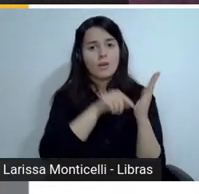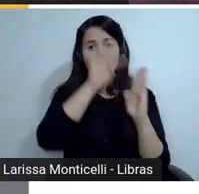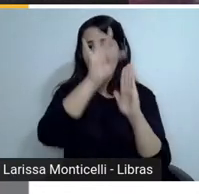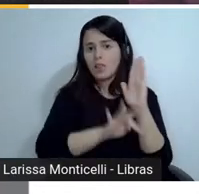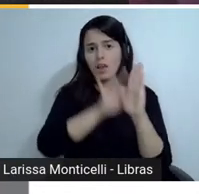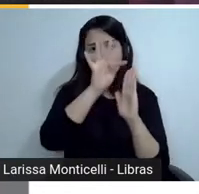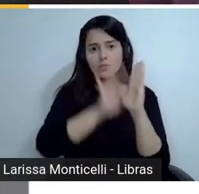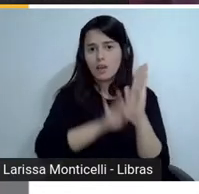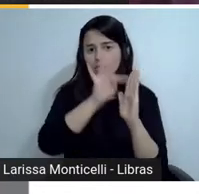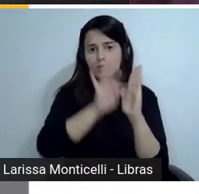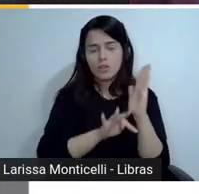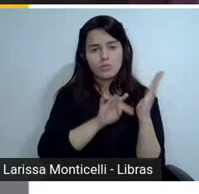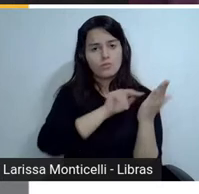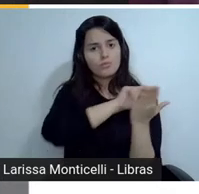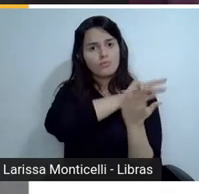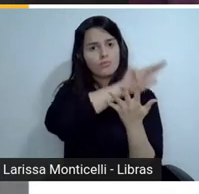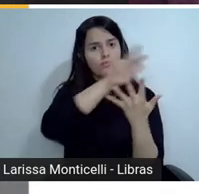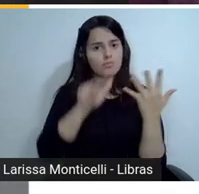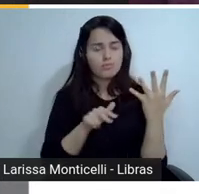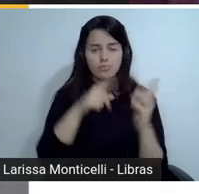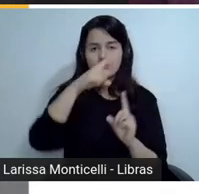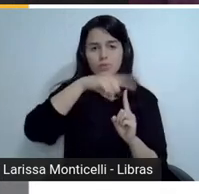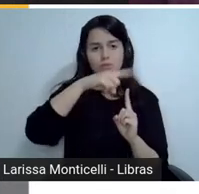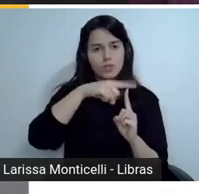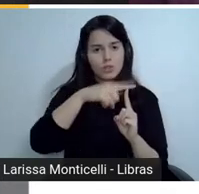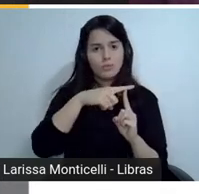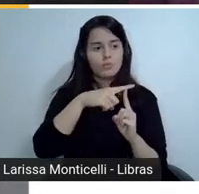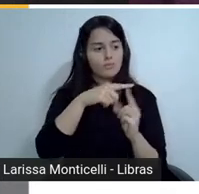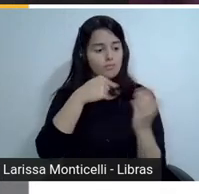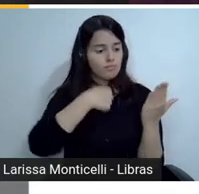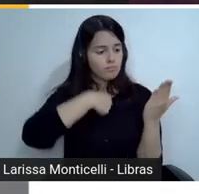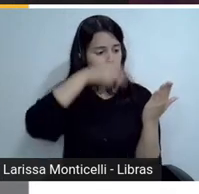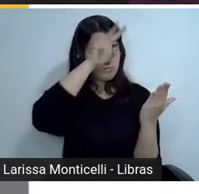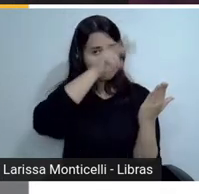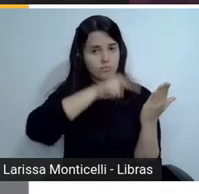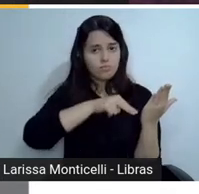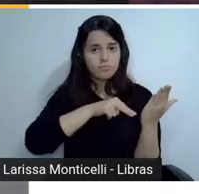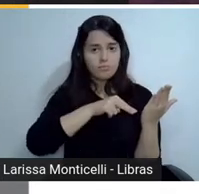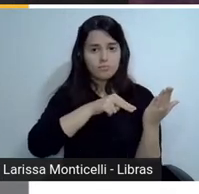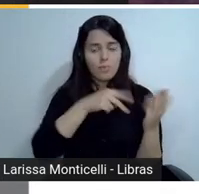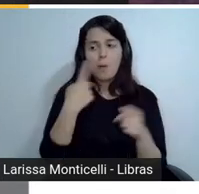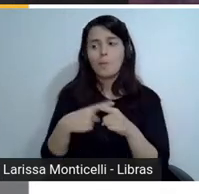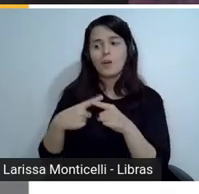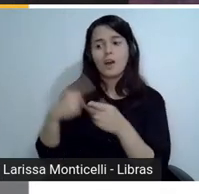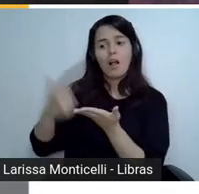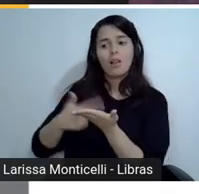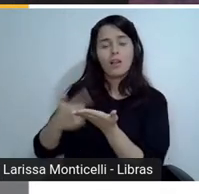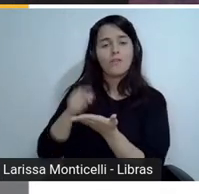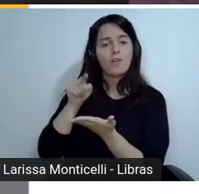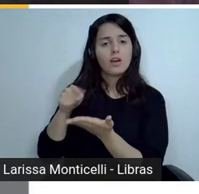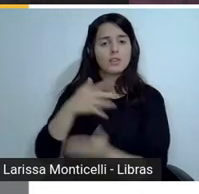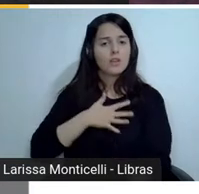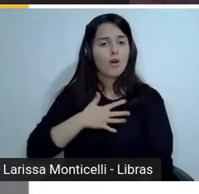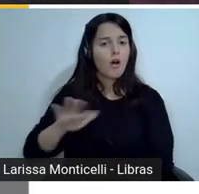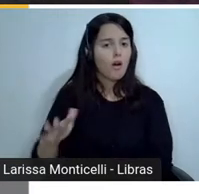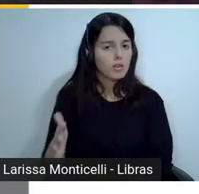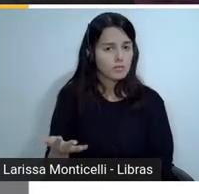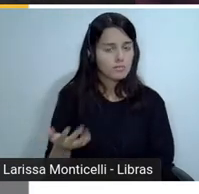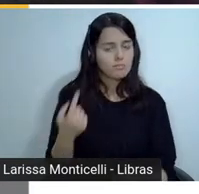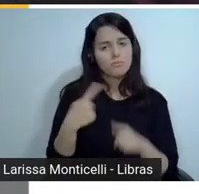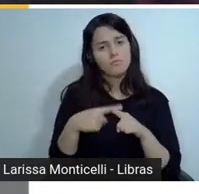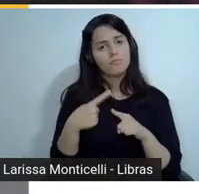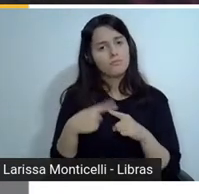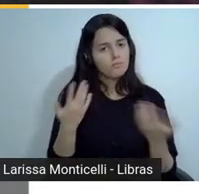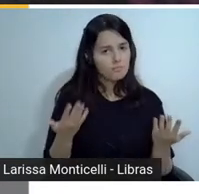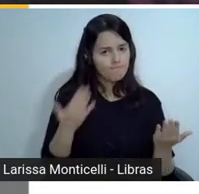o gosto pela leitura, ele não nasce com a gente. Ele é cultivado, né? Então, a Fernanda compartilhou conosco a